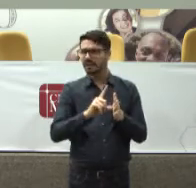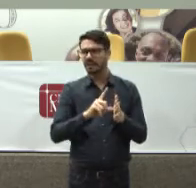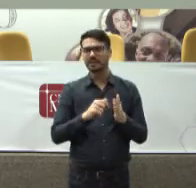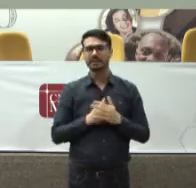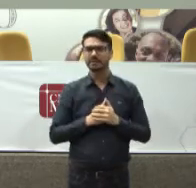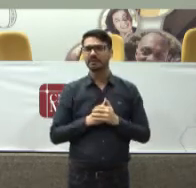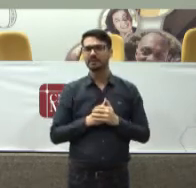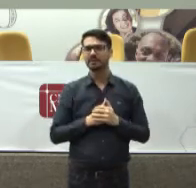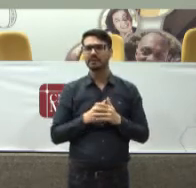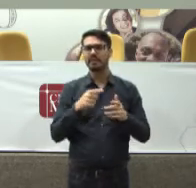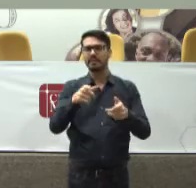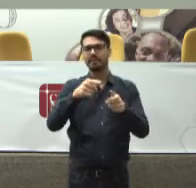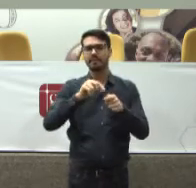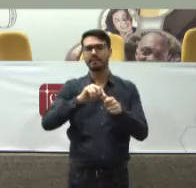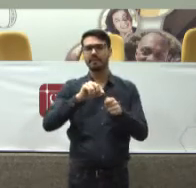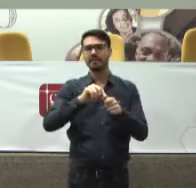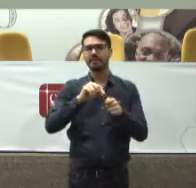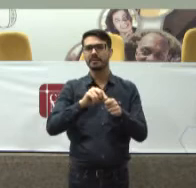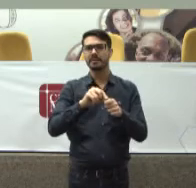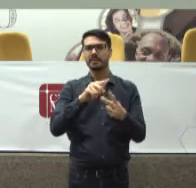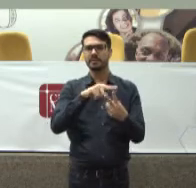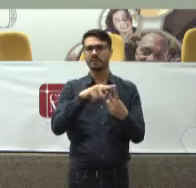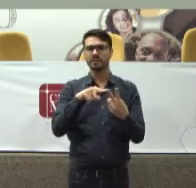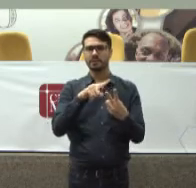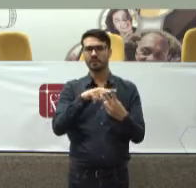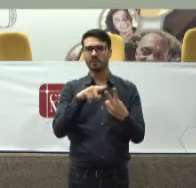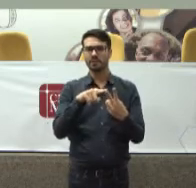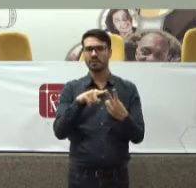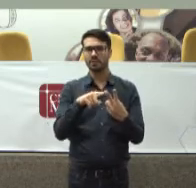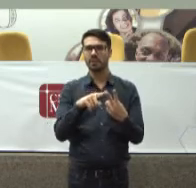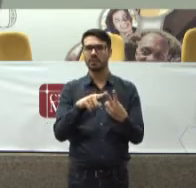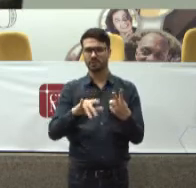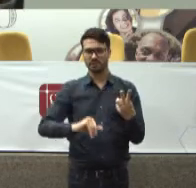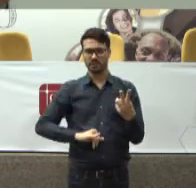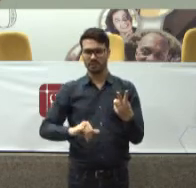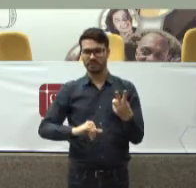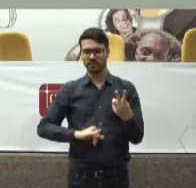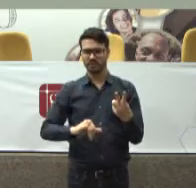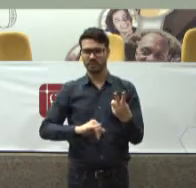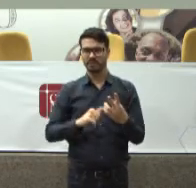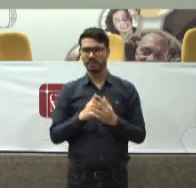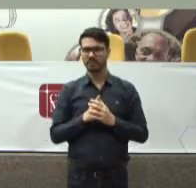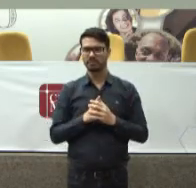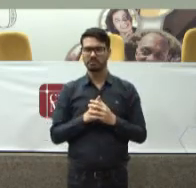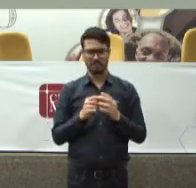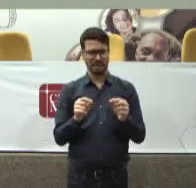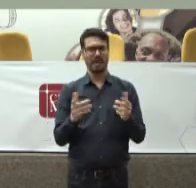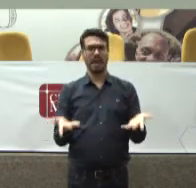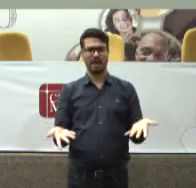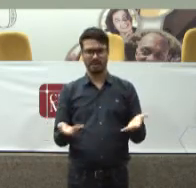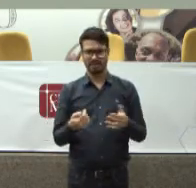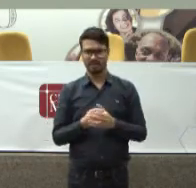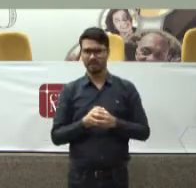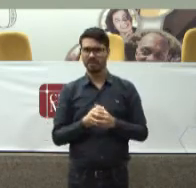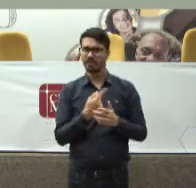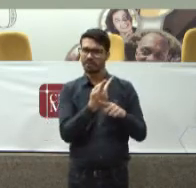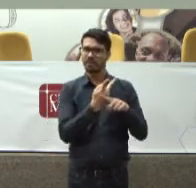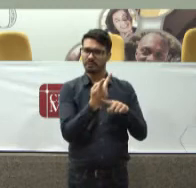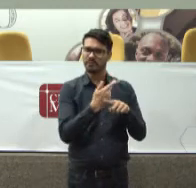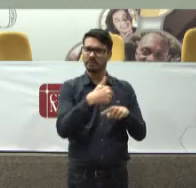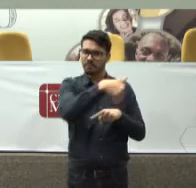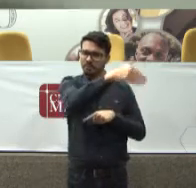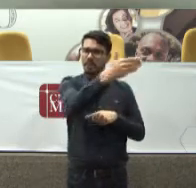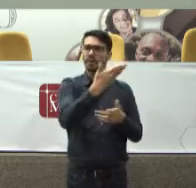Nós vamos fazer Dor e sofrimento Naquelas pessoas Perguntei Para que? Para que elas procurem